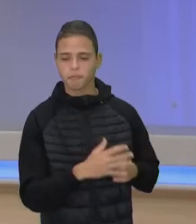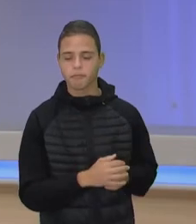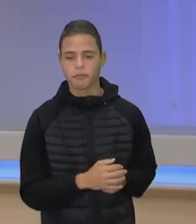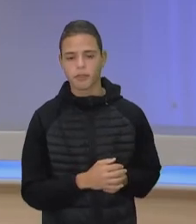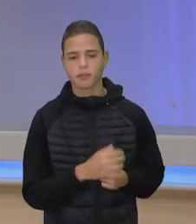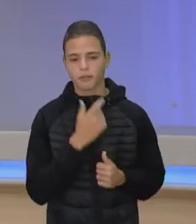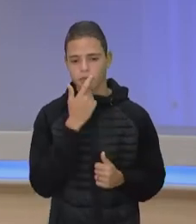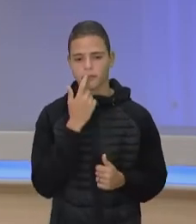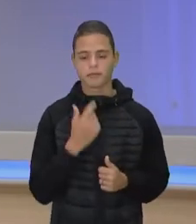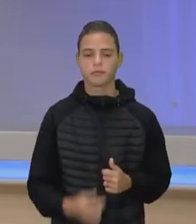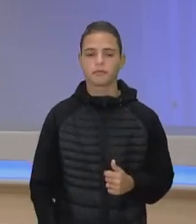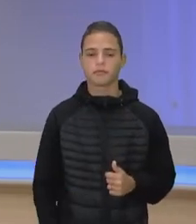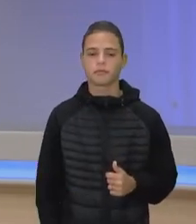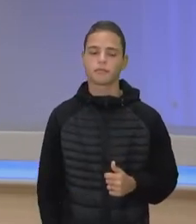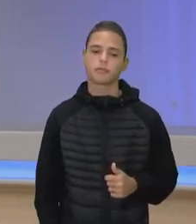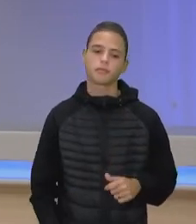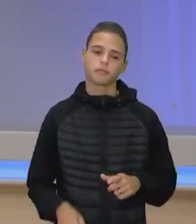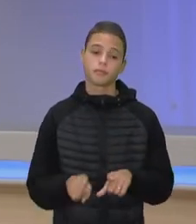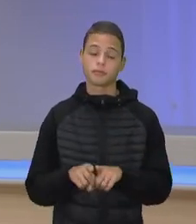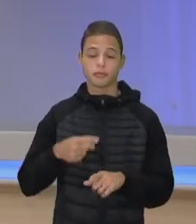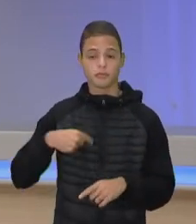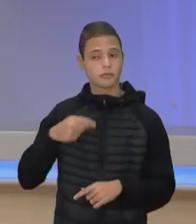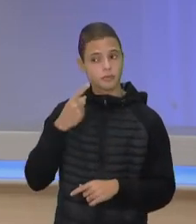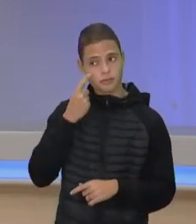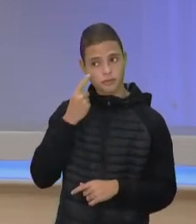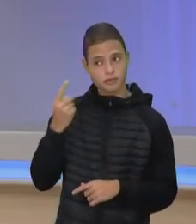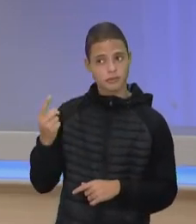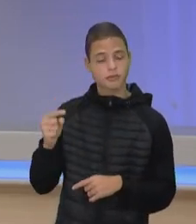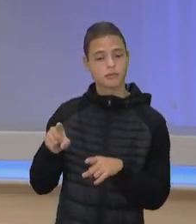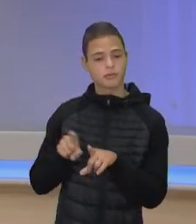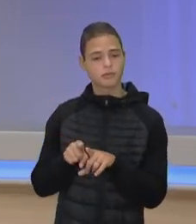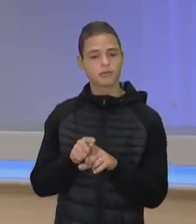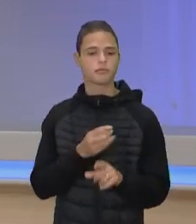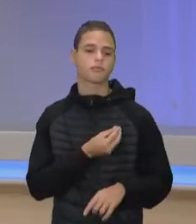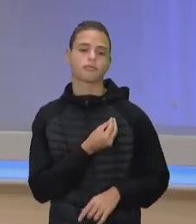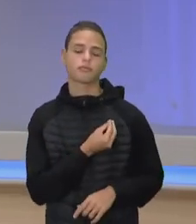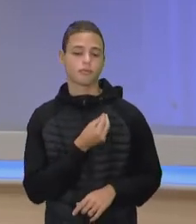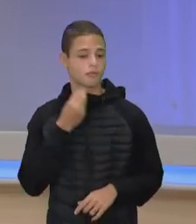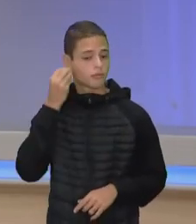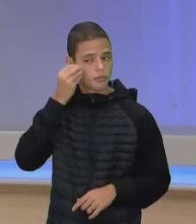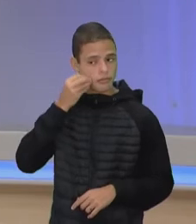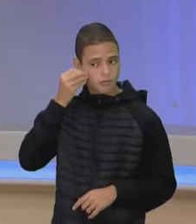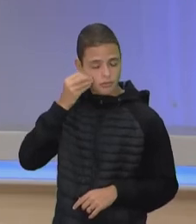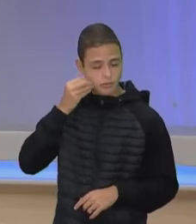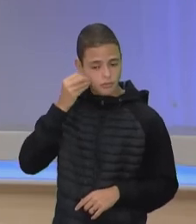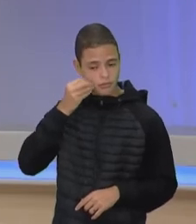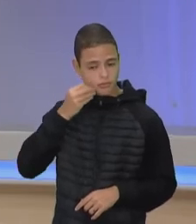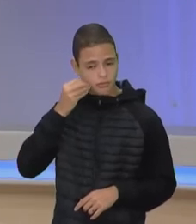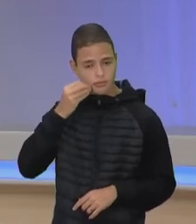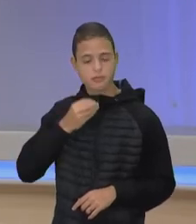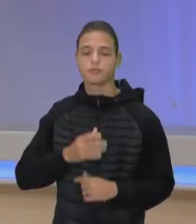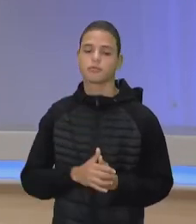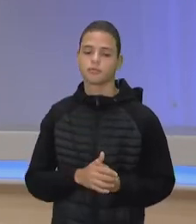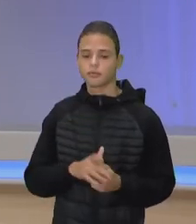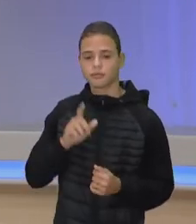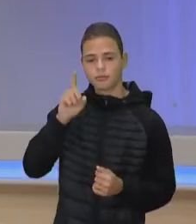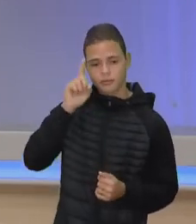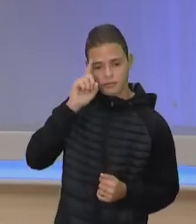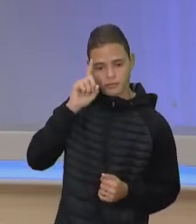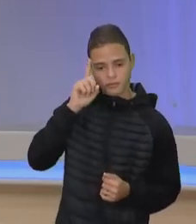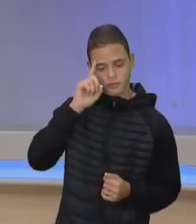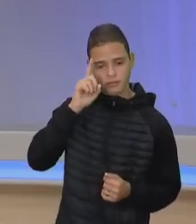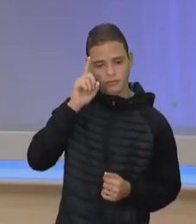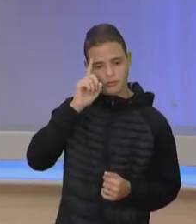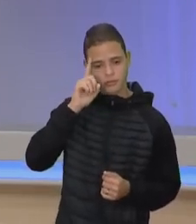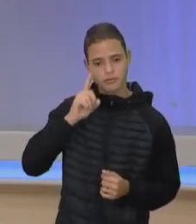Também é o que nós observamos, que nós vivenciamos no cotidiano.